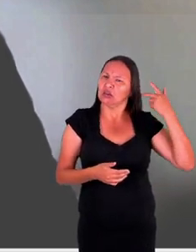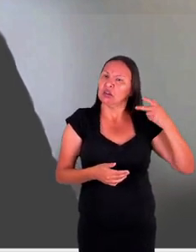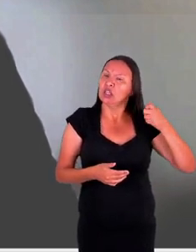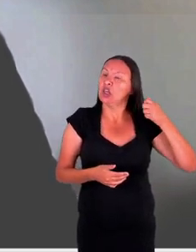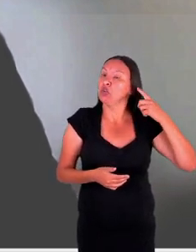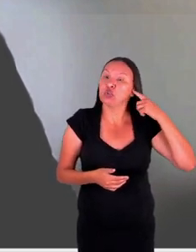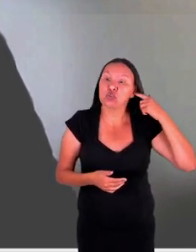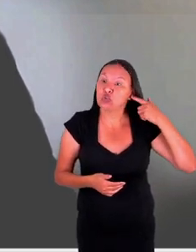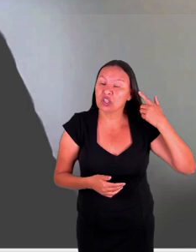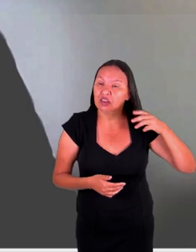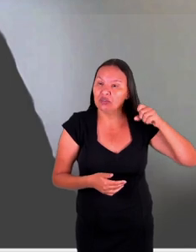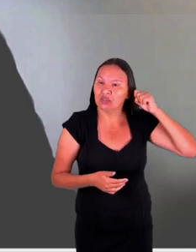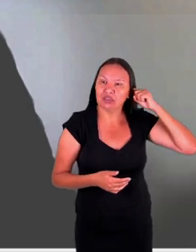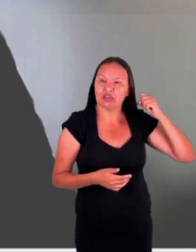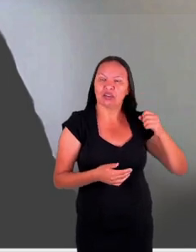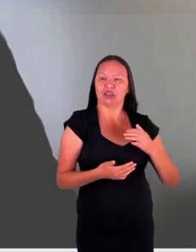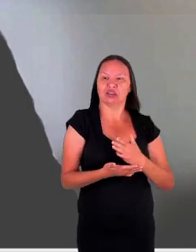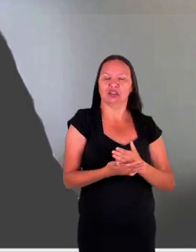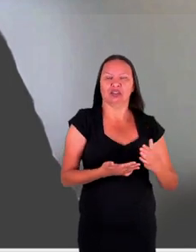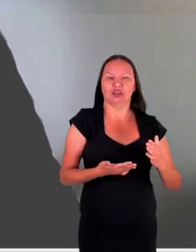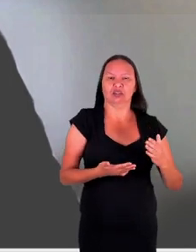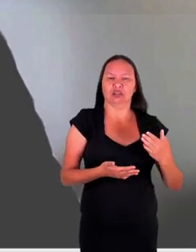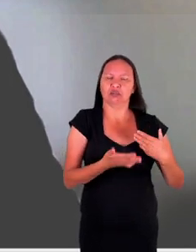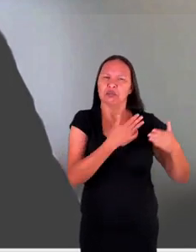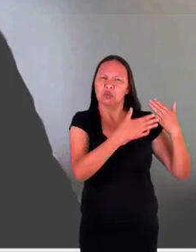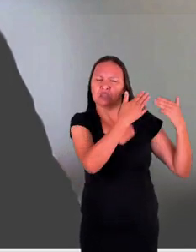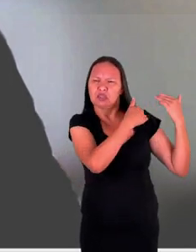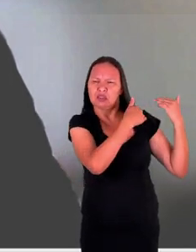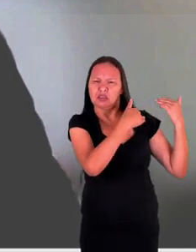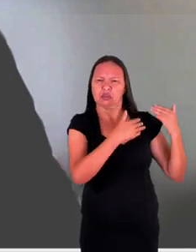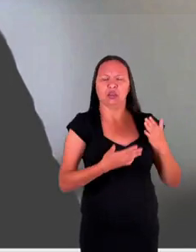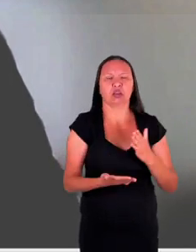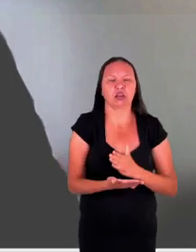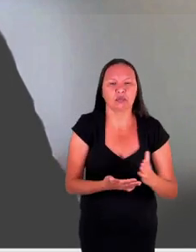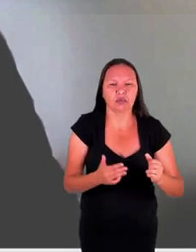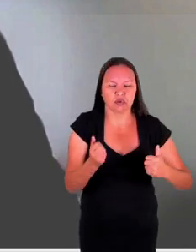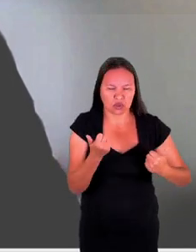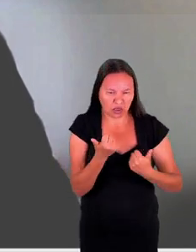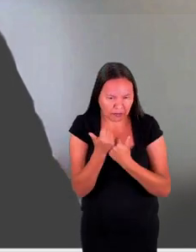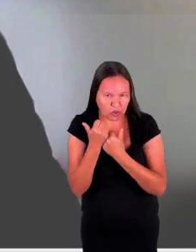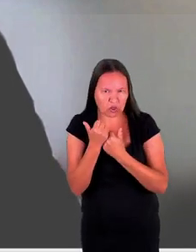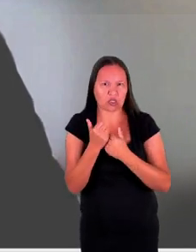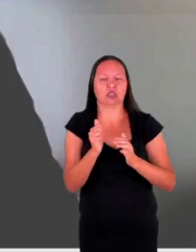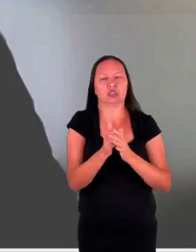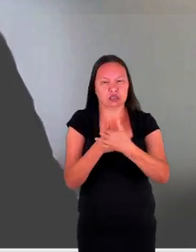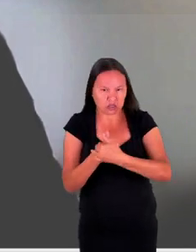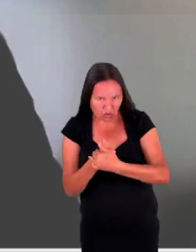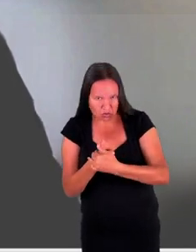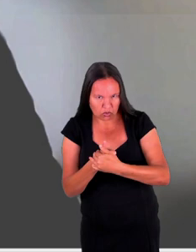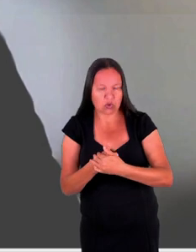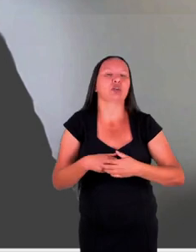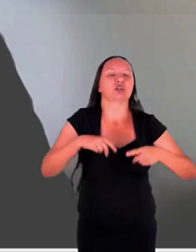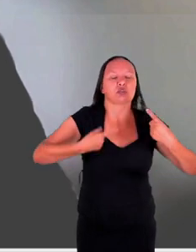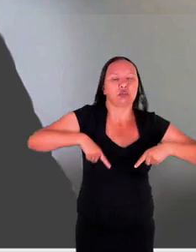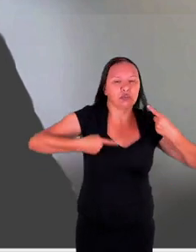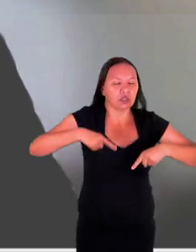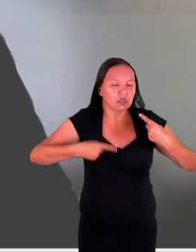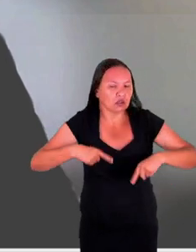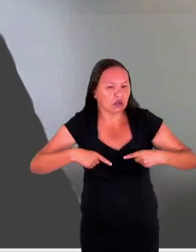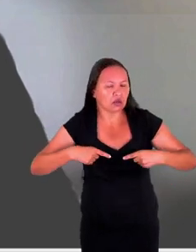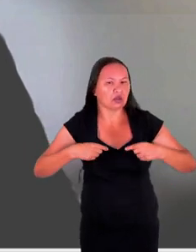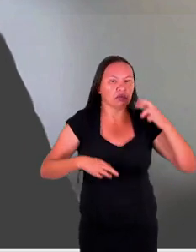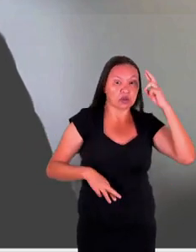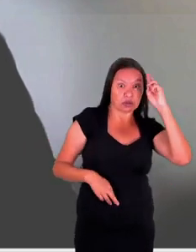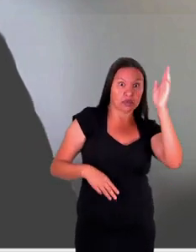vejam que já faz aqui um tempo considerado, relativo à proteção das vítimas dos conflitos armados sem caráter